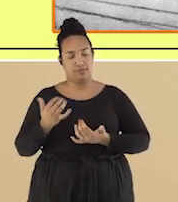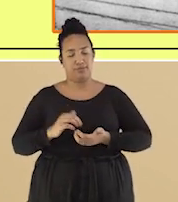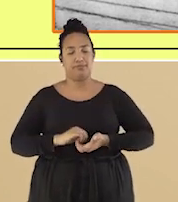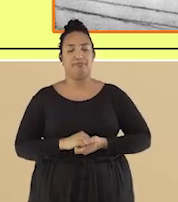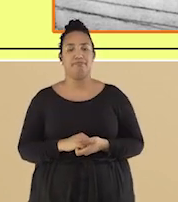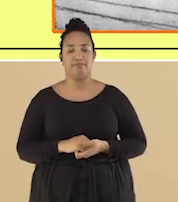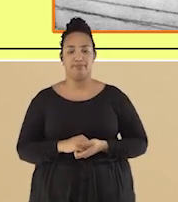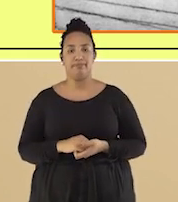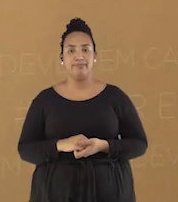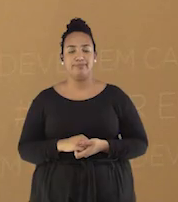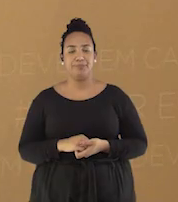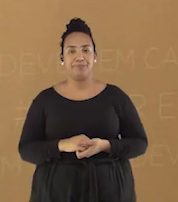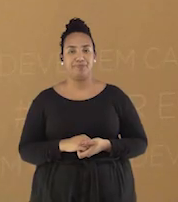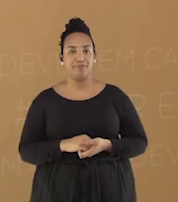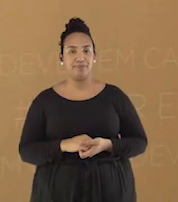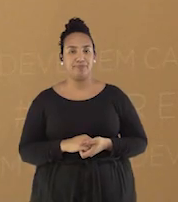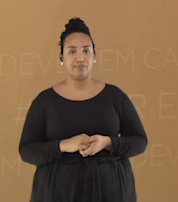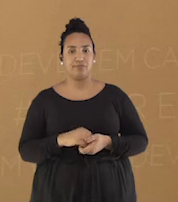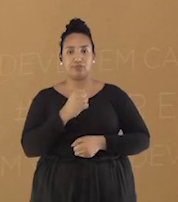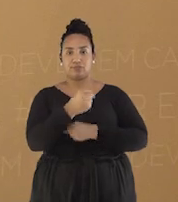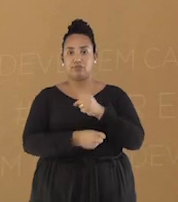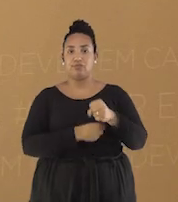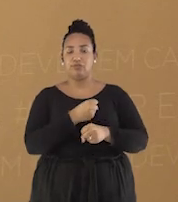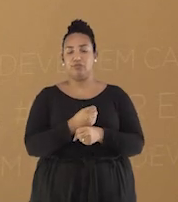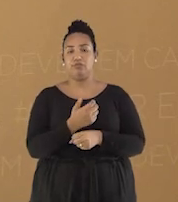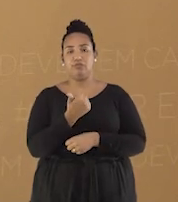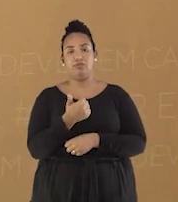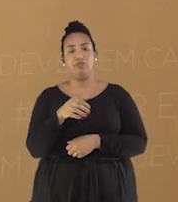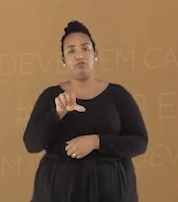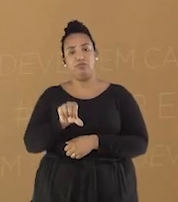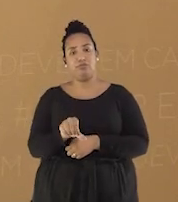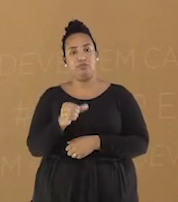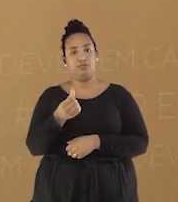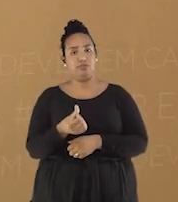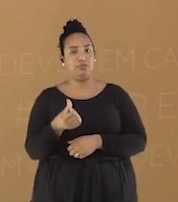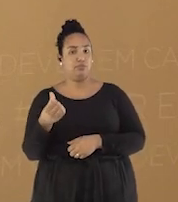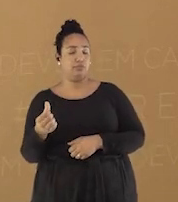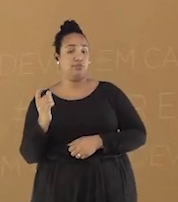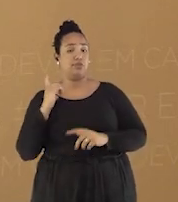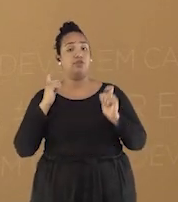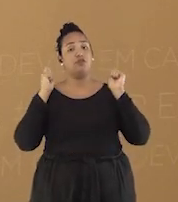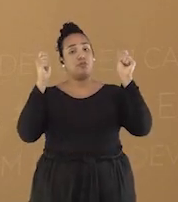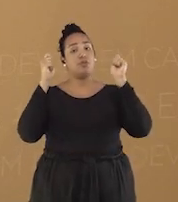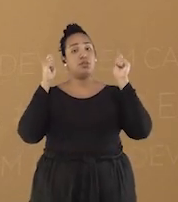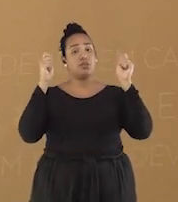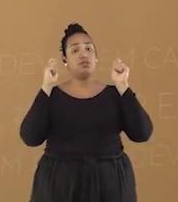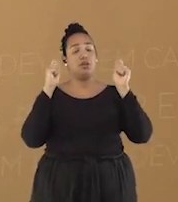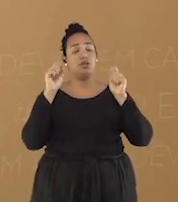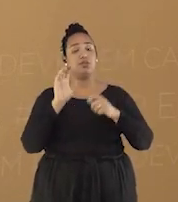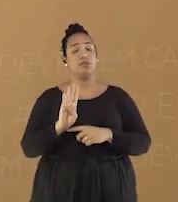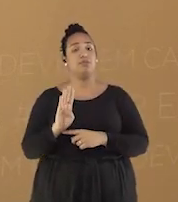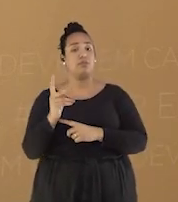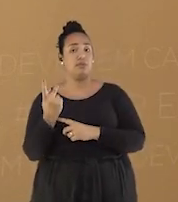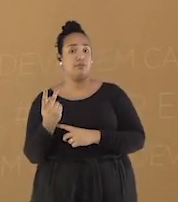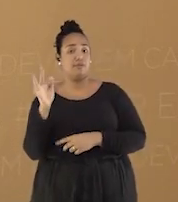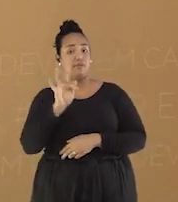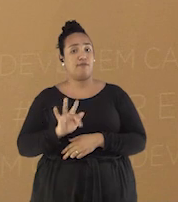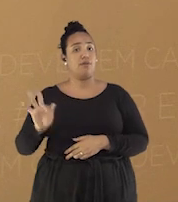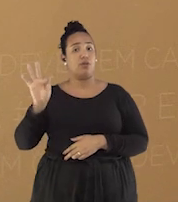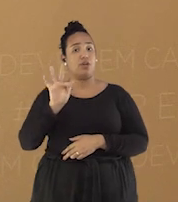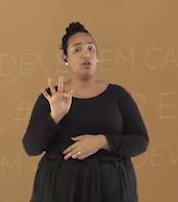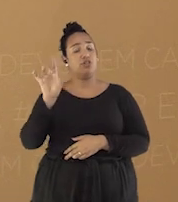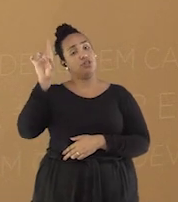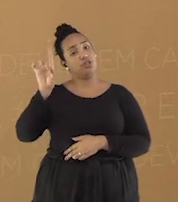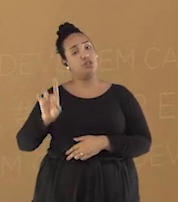de 64. Em 1966, um protesto em Belo Horizonte, na Faculdade de Direito, foi brutalmente